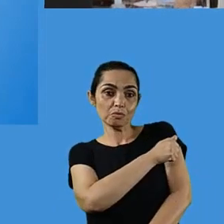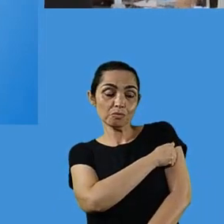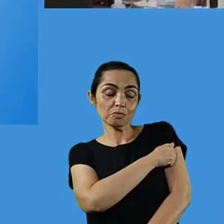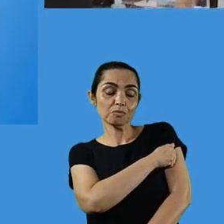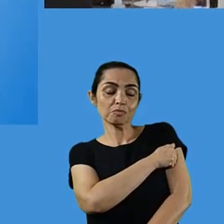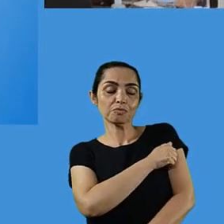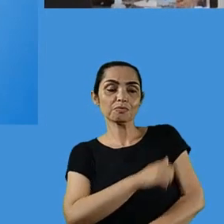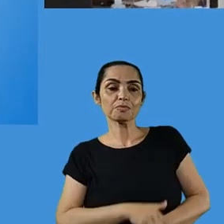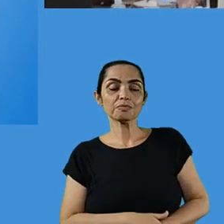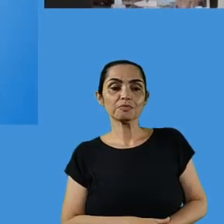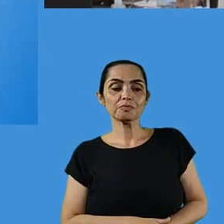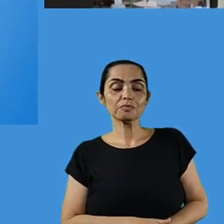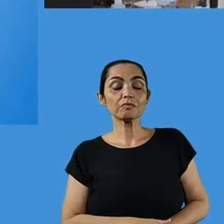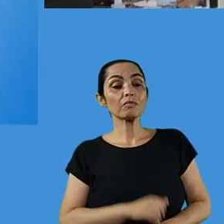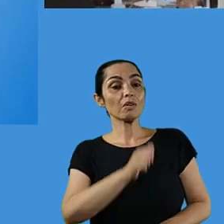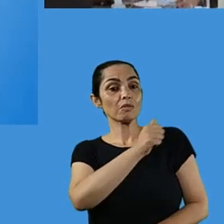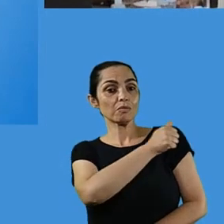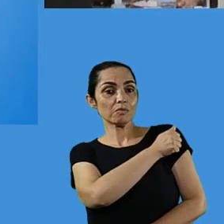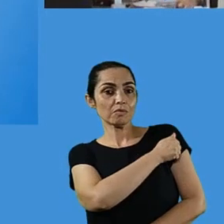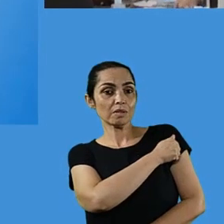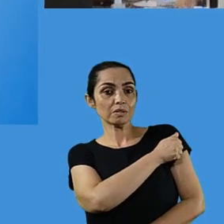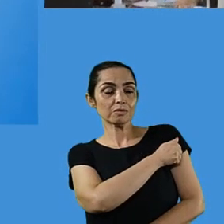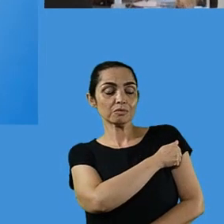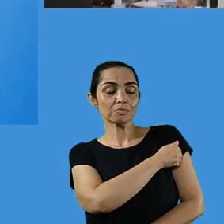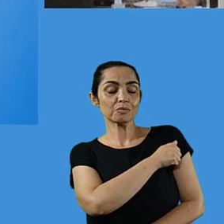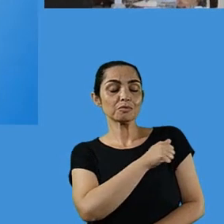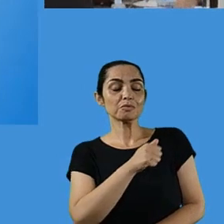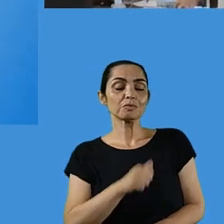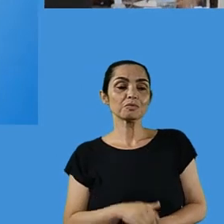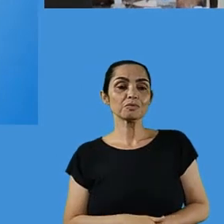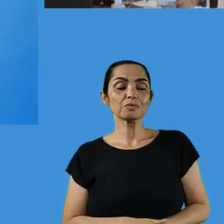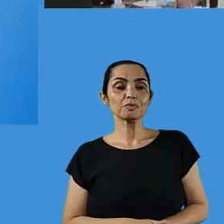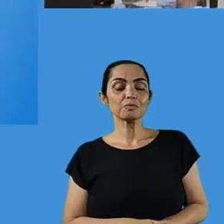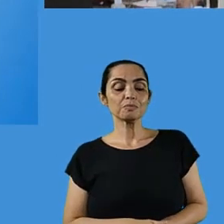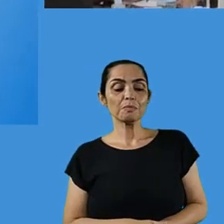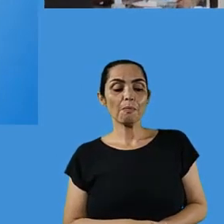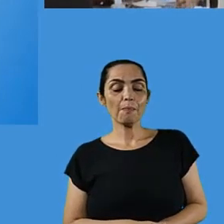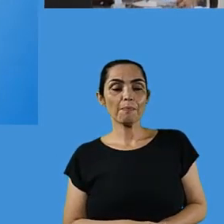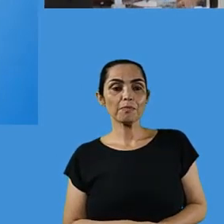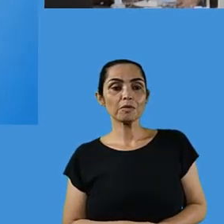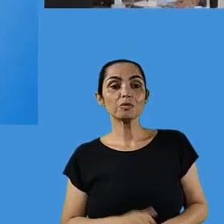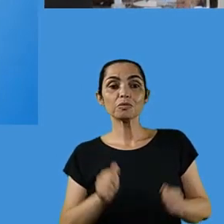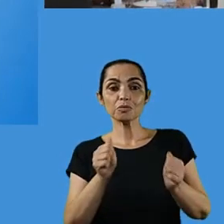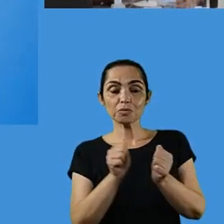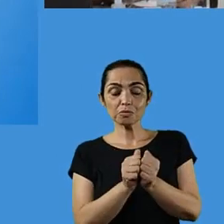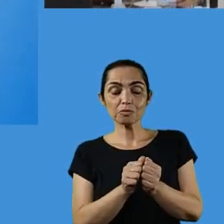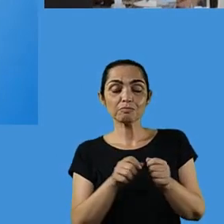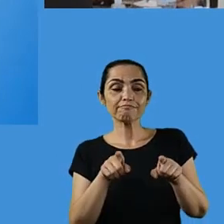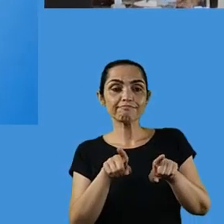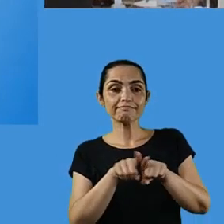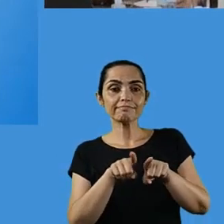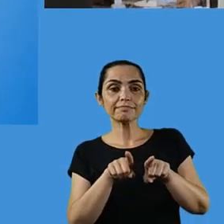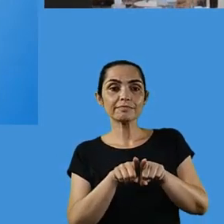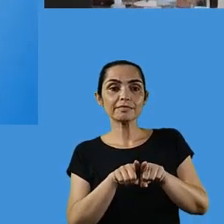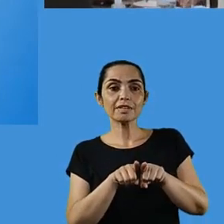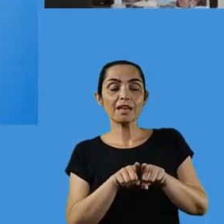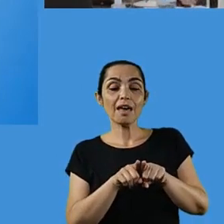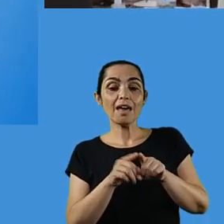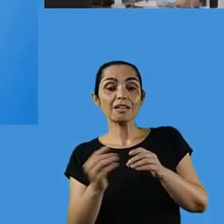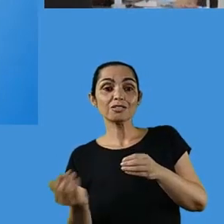alunos. Os alunos, como a professora Mônica bem colocou, e junto conosco também, eles estão vindo diferente.